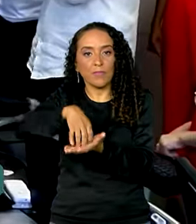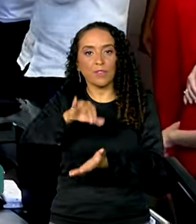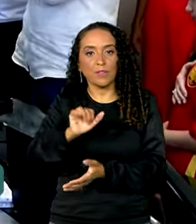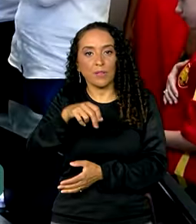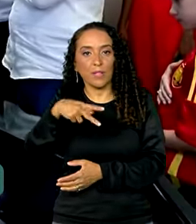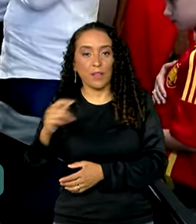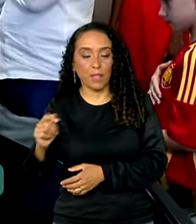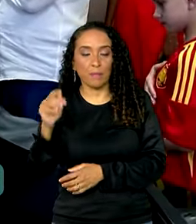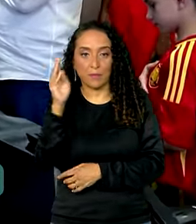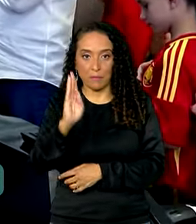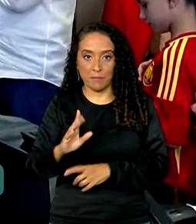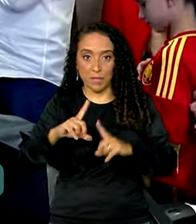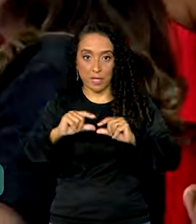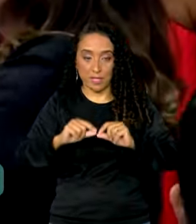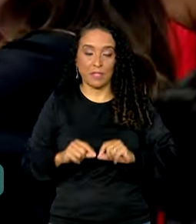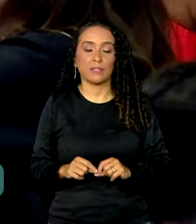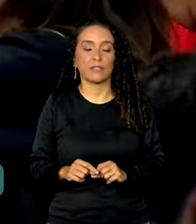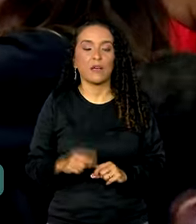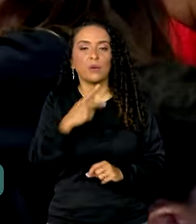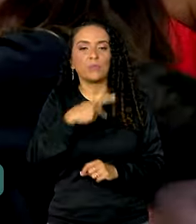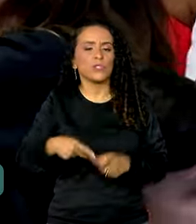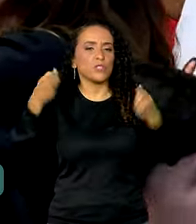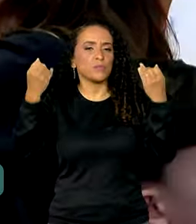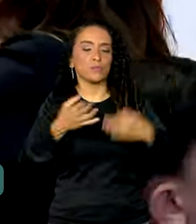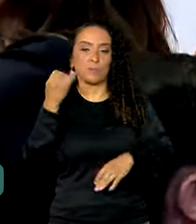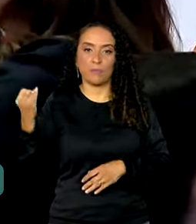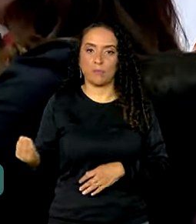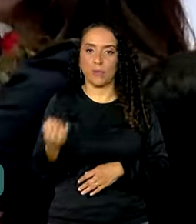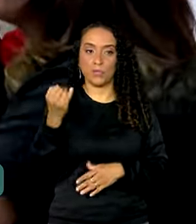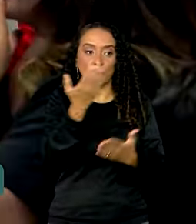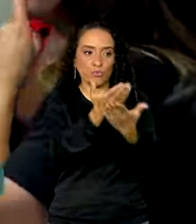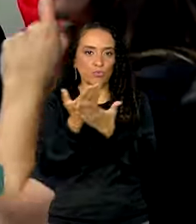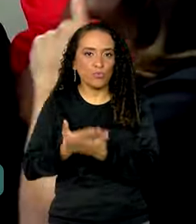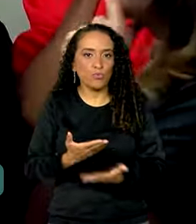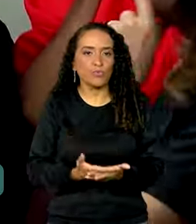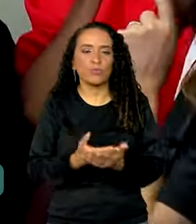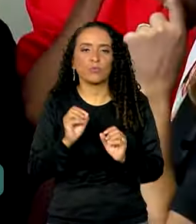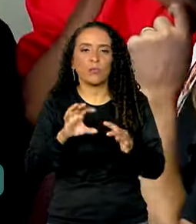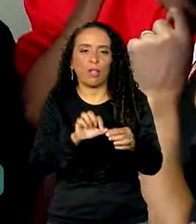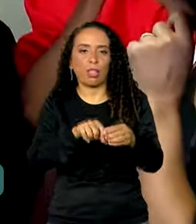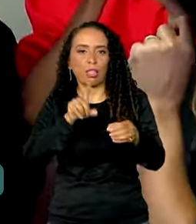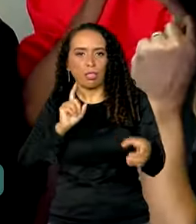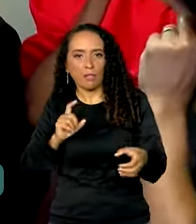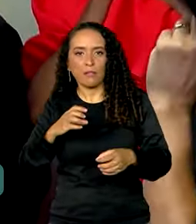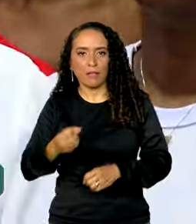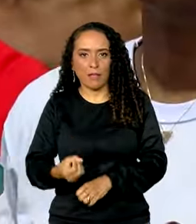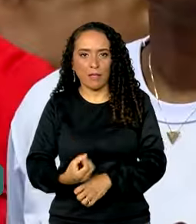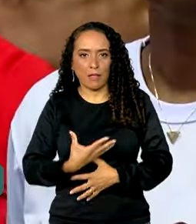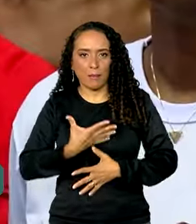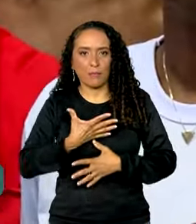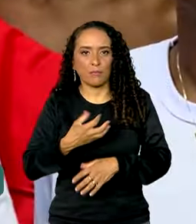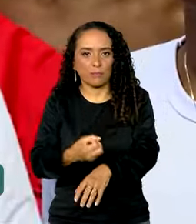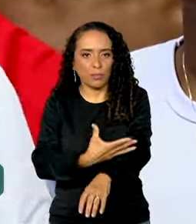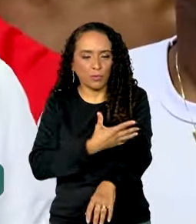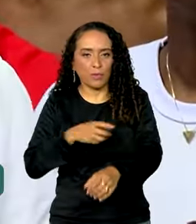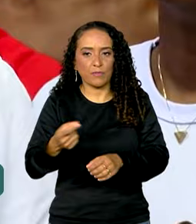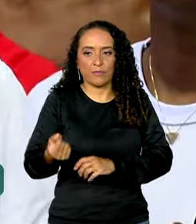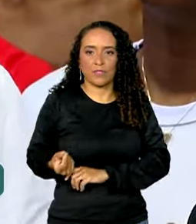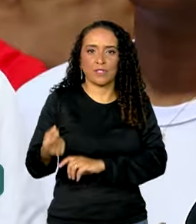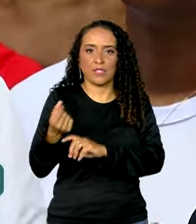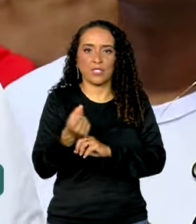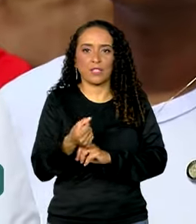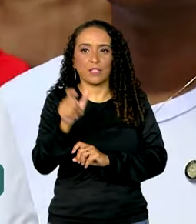Brasília. O presidente falou da importância dos estudos para a independência emocional e financeira